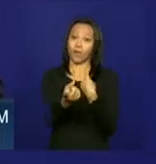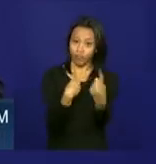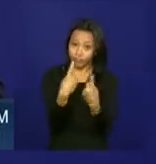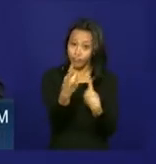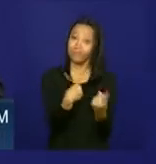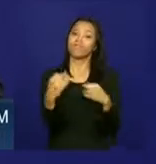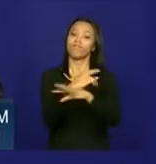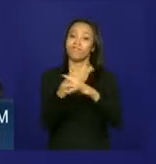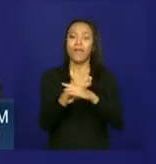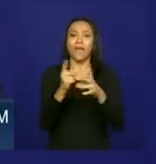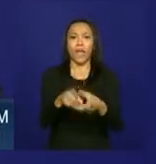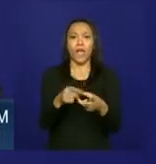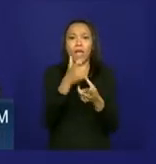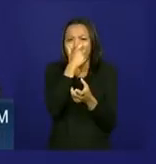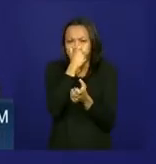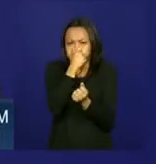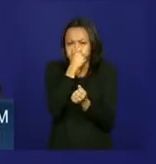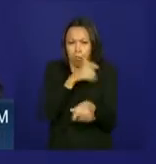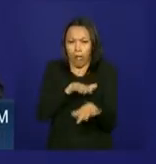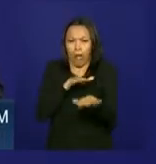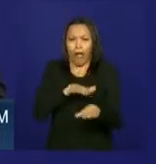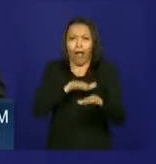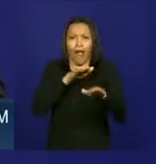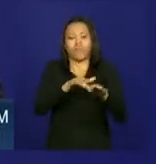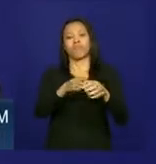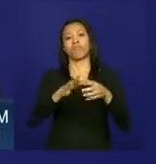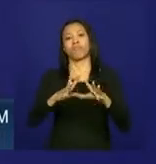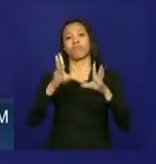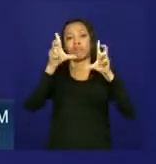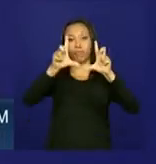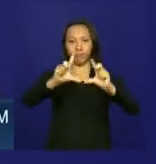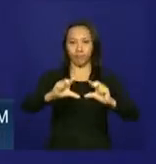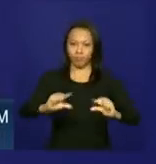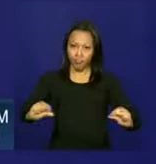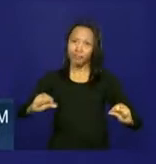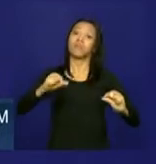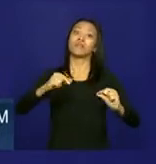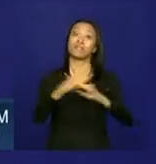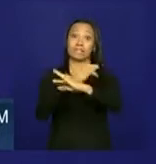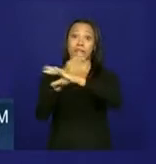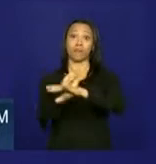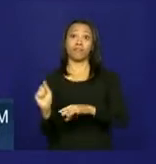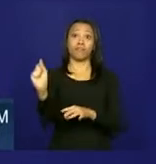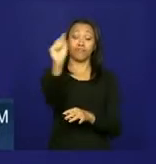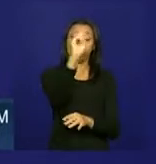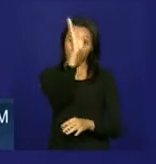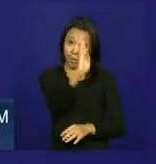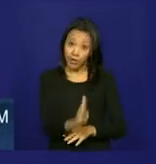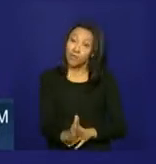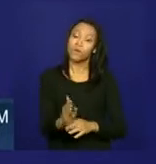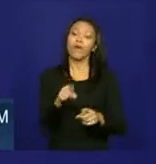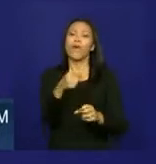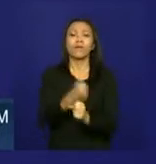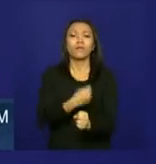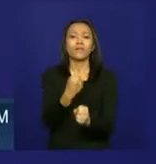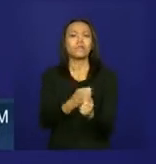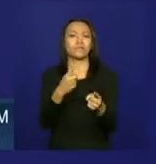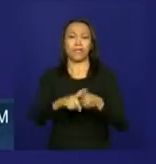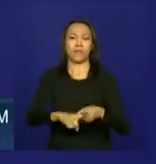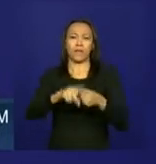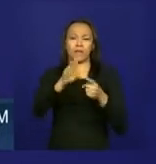Urbana é desafogar o trânsito nas médias e grandes cidades do país. As obras incluem a implantação de